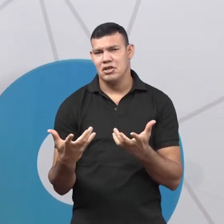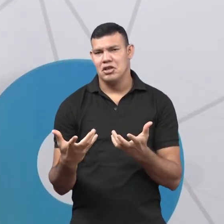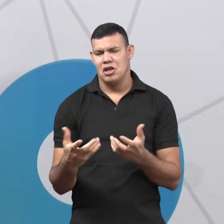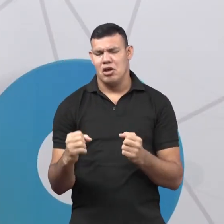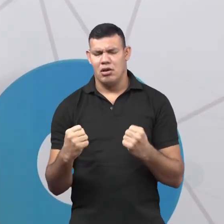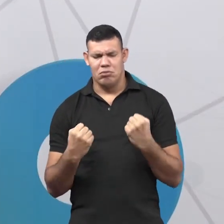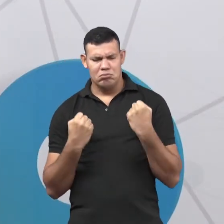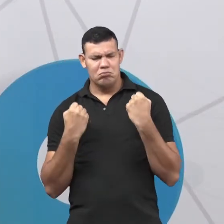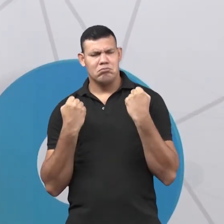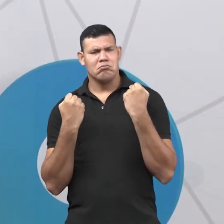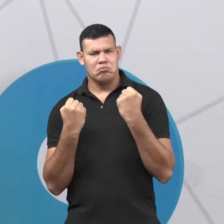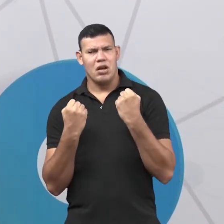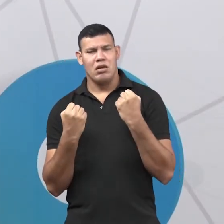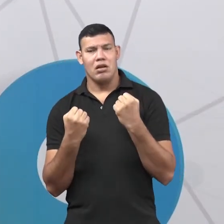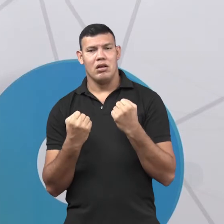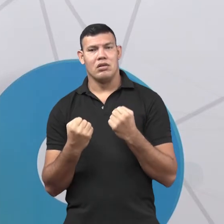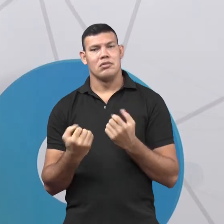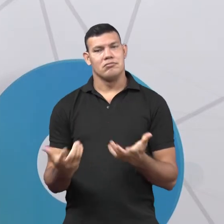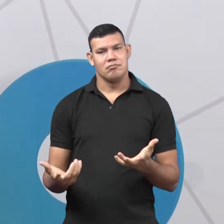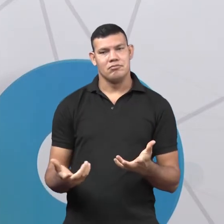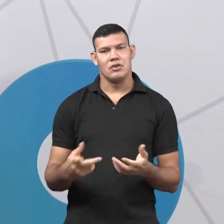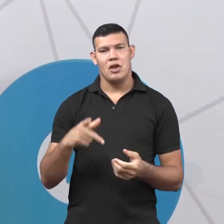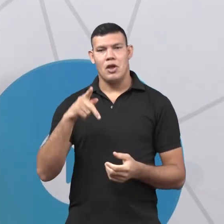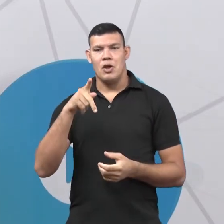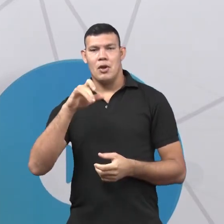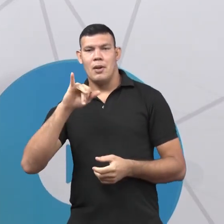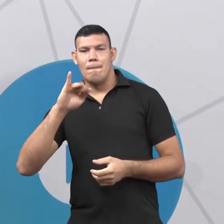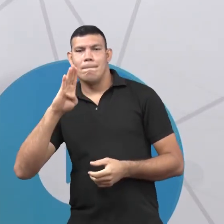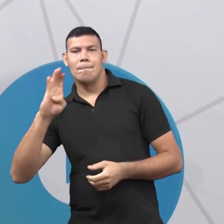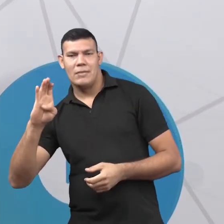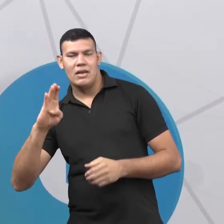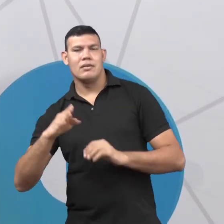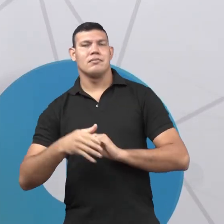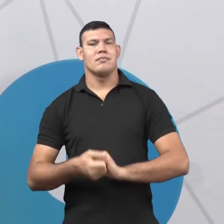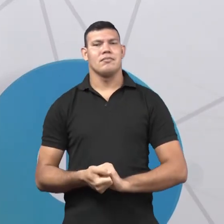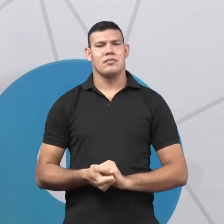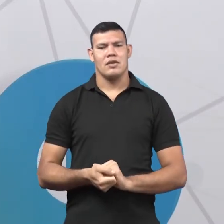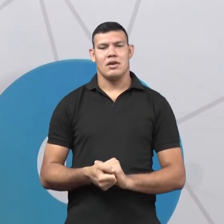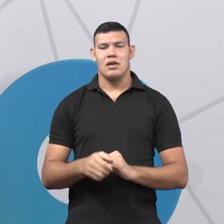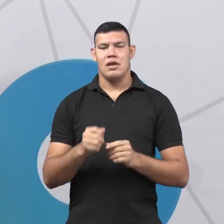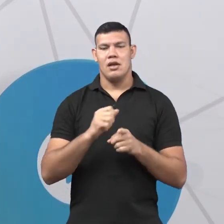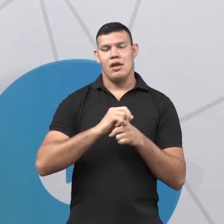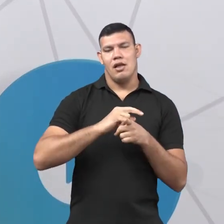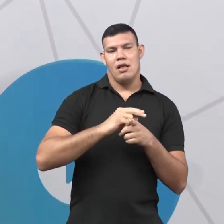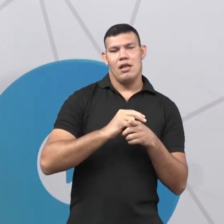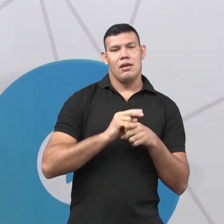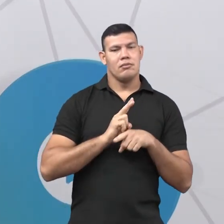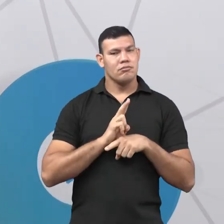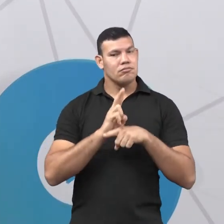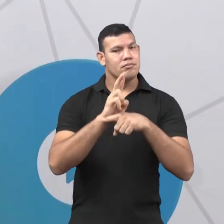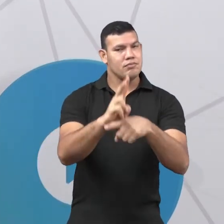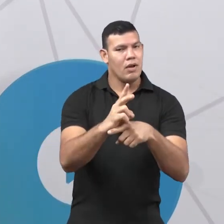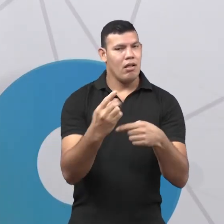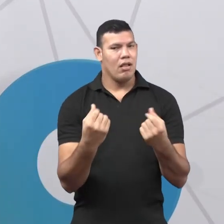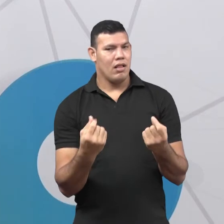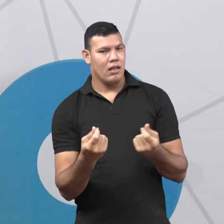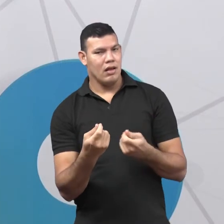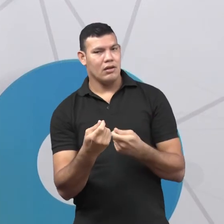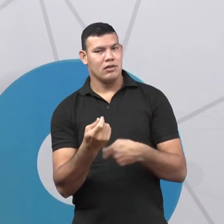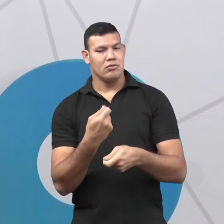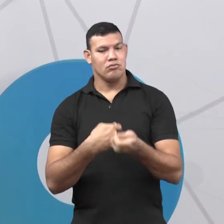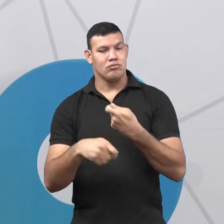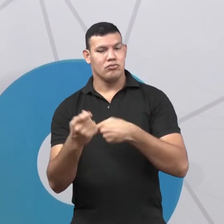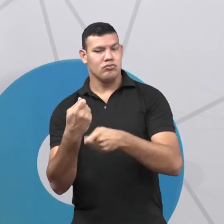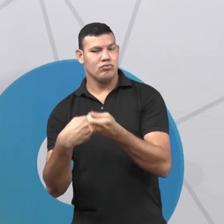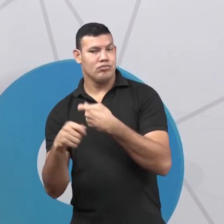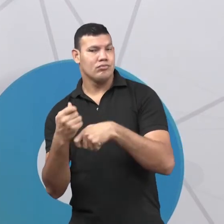se ele tem um alto PIB, né? Que é o produto interno bruto. Se ele empresta dinheiro, se ele recebe, enfim. A força desse país